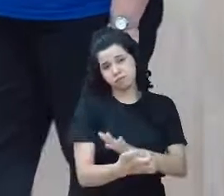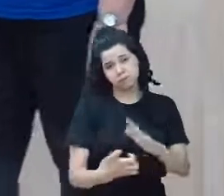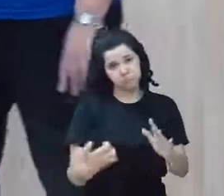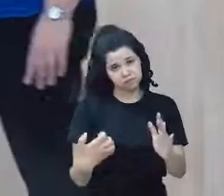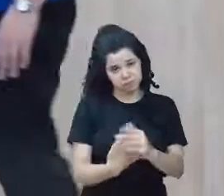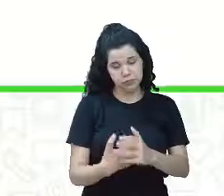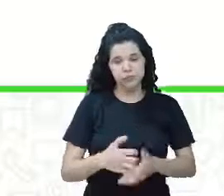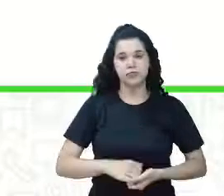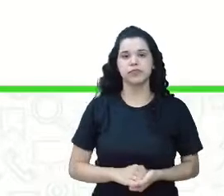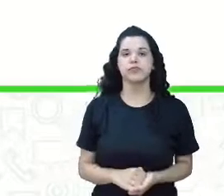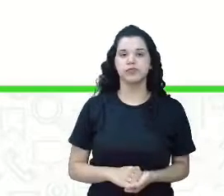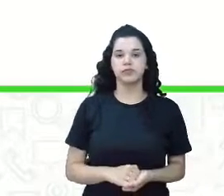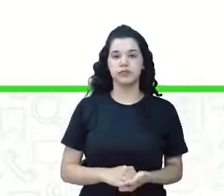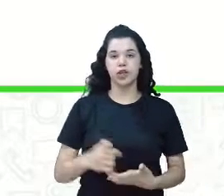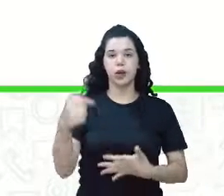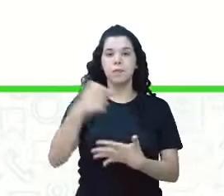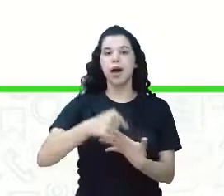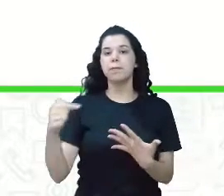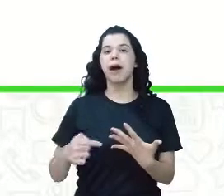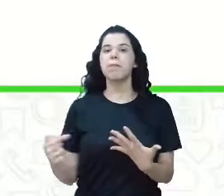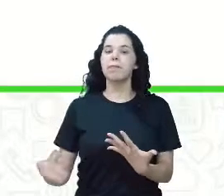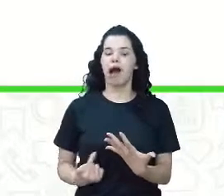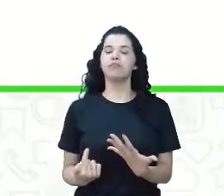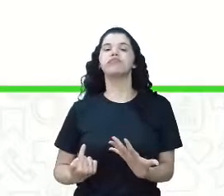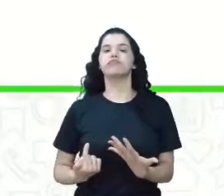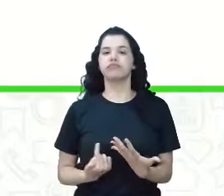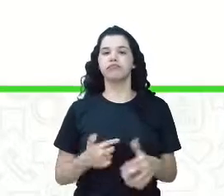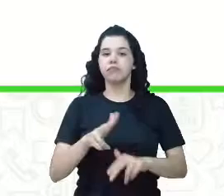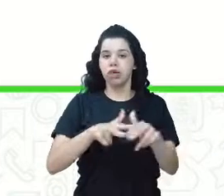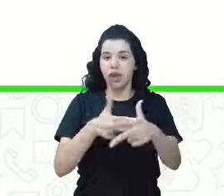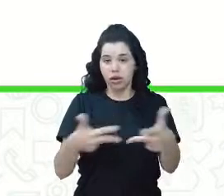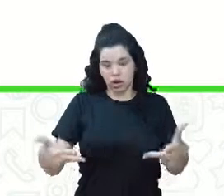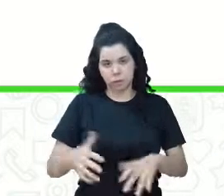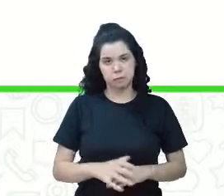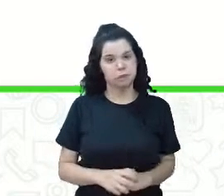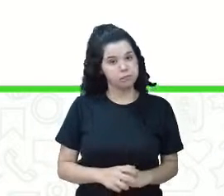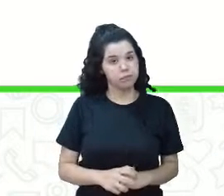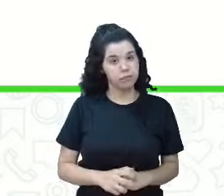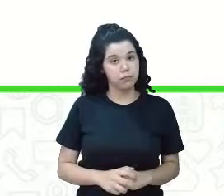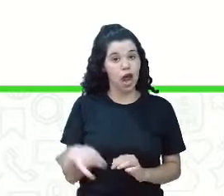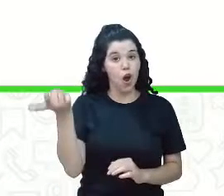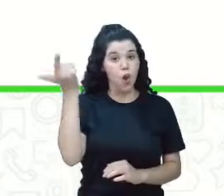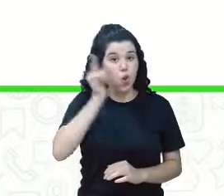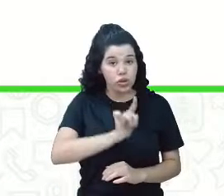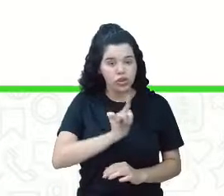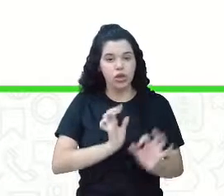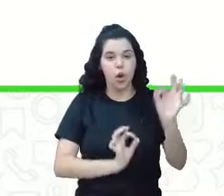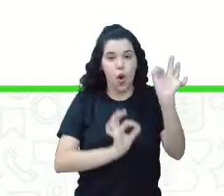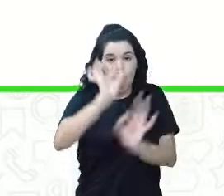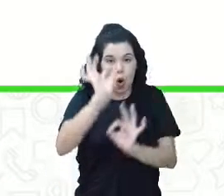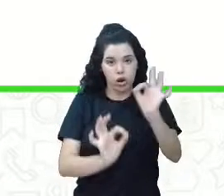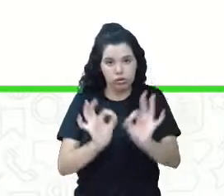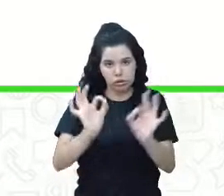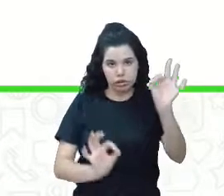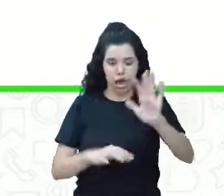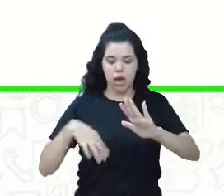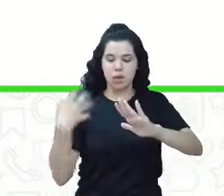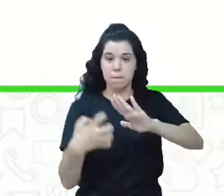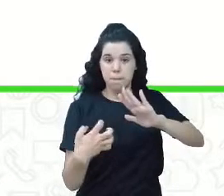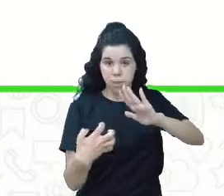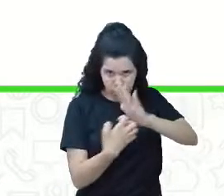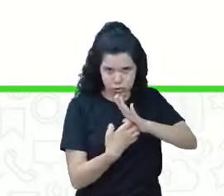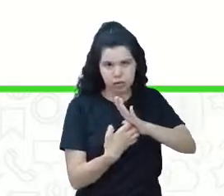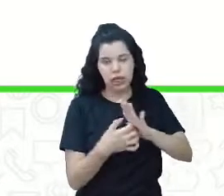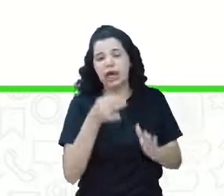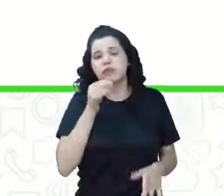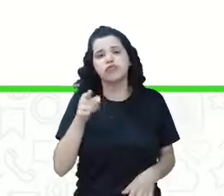A classificação dos materiais. Para organizar os materiais dentro de uma empresa, de repente você vai trabalhar